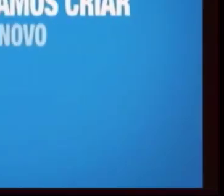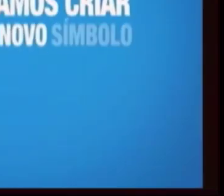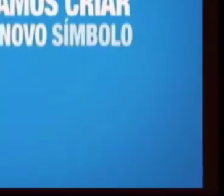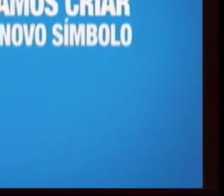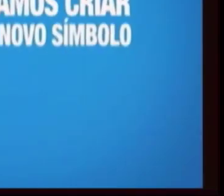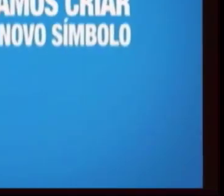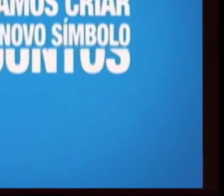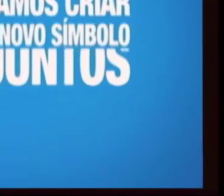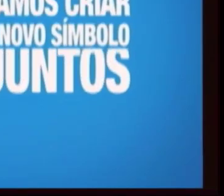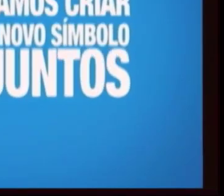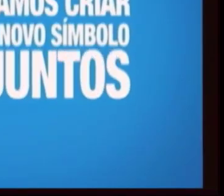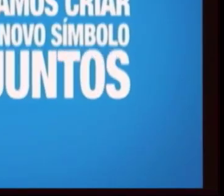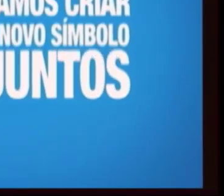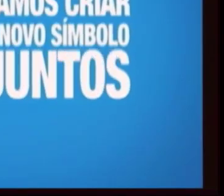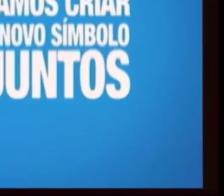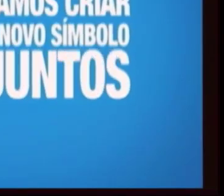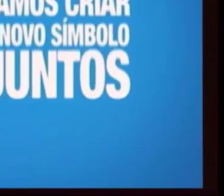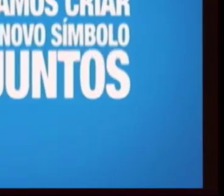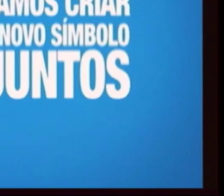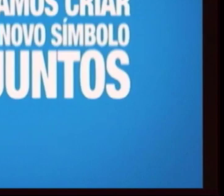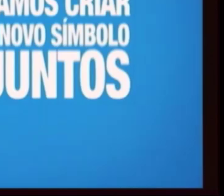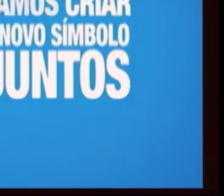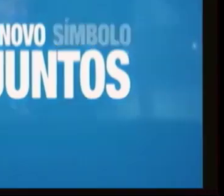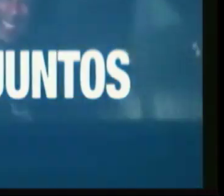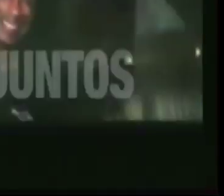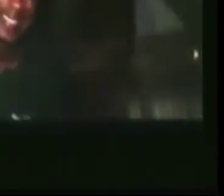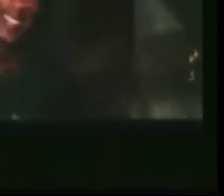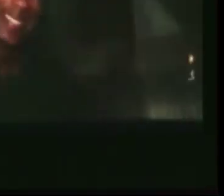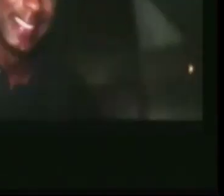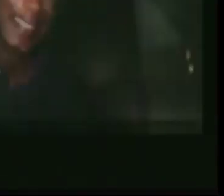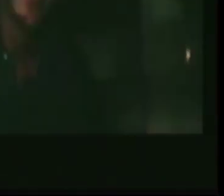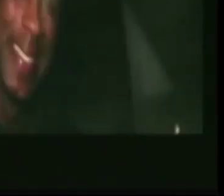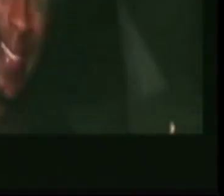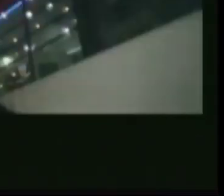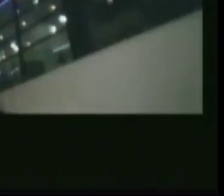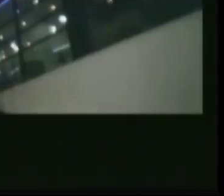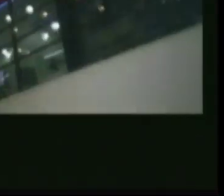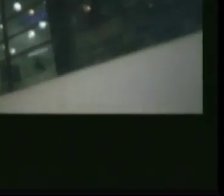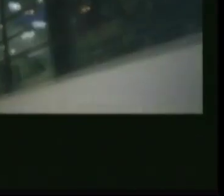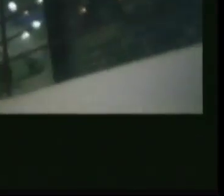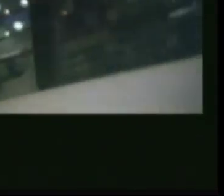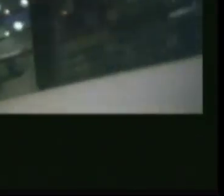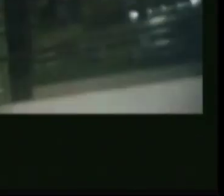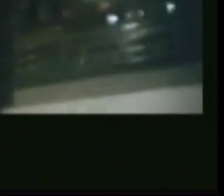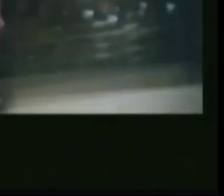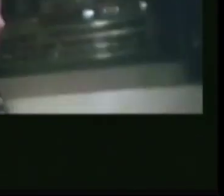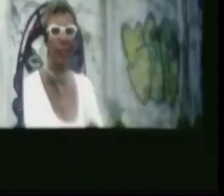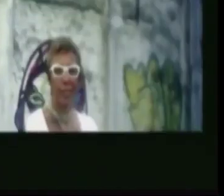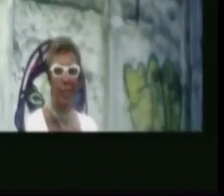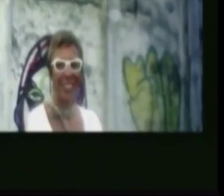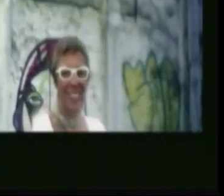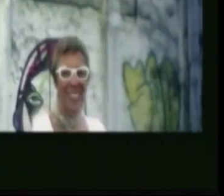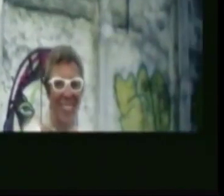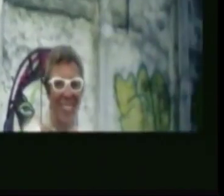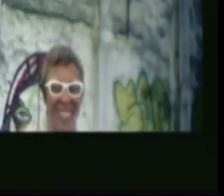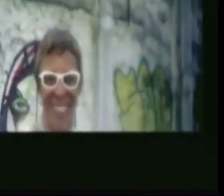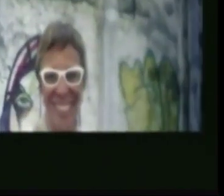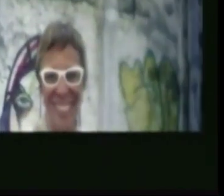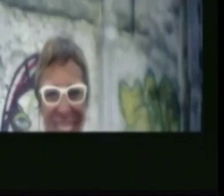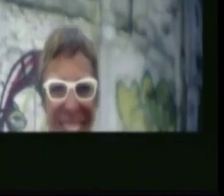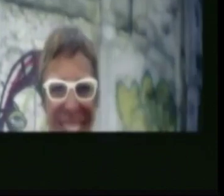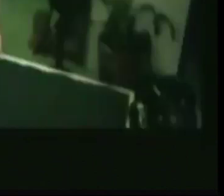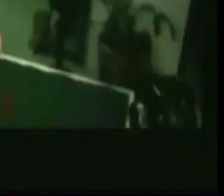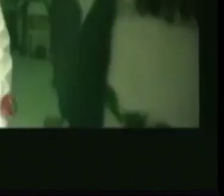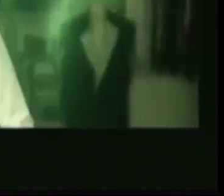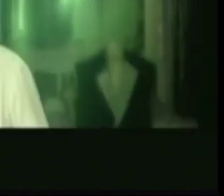Então vamos criar um novo símbolo juntos. Você não precisa ser designer nem desenhista, também não importa qual é